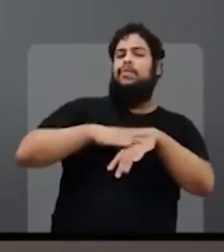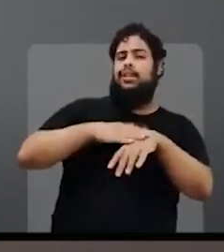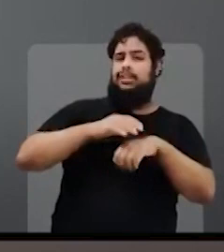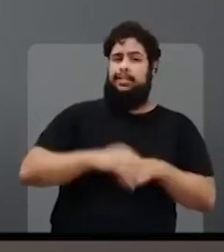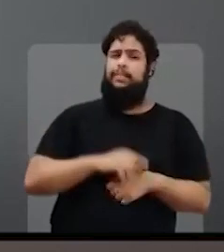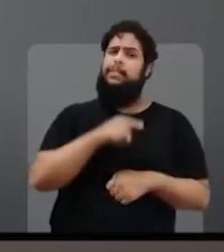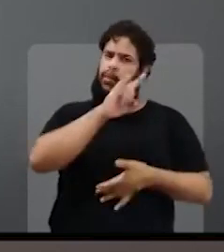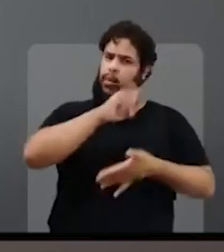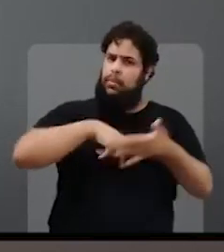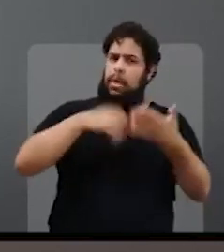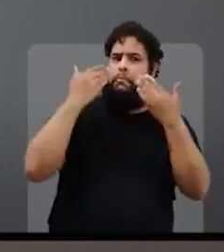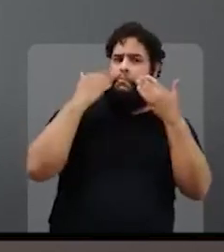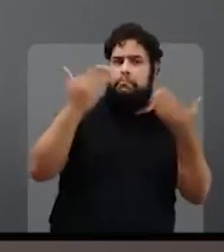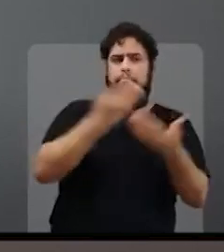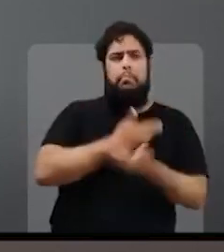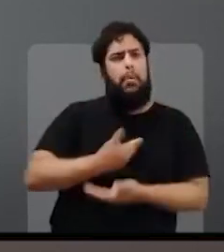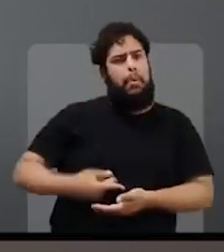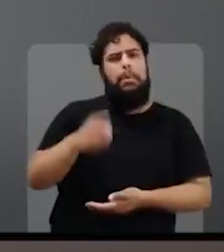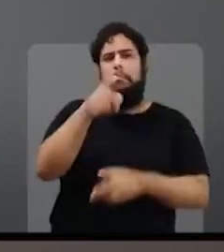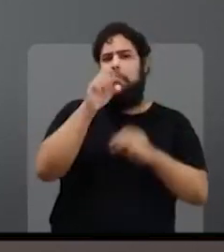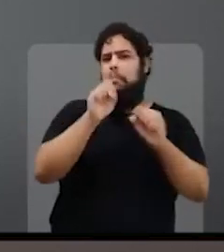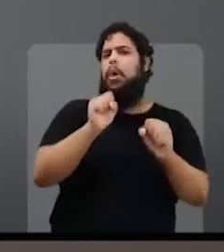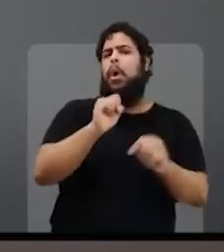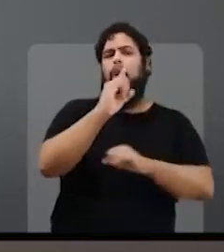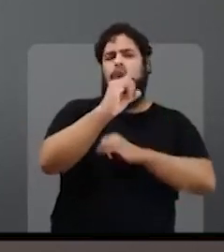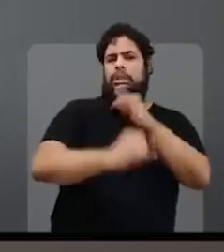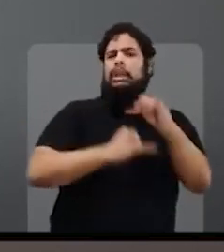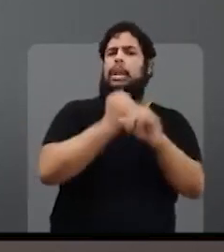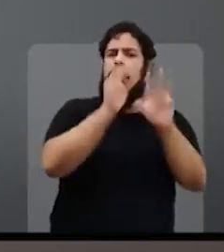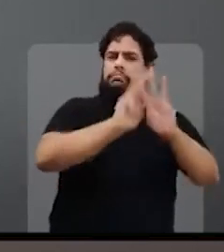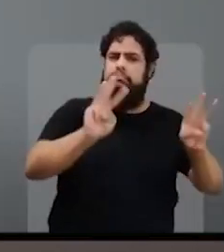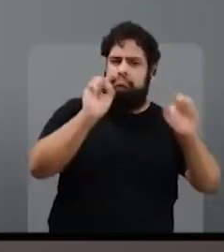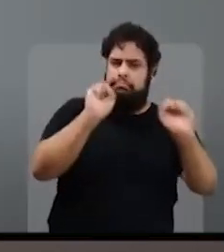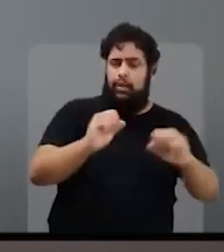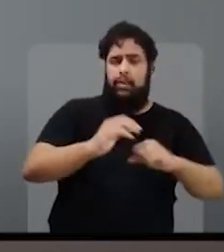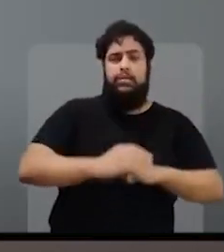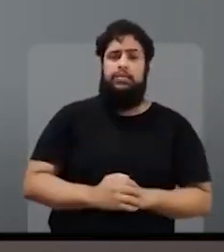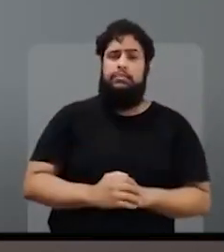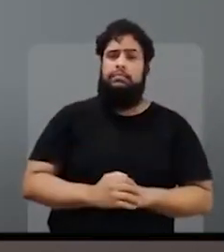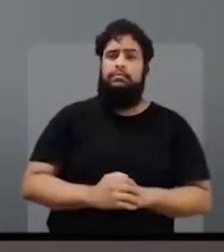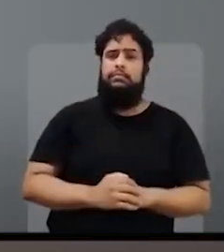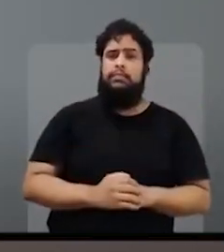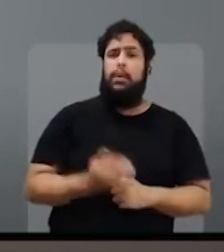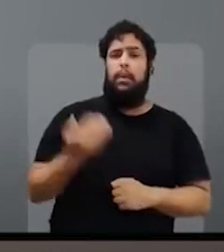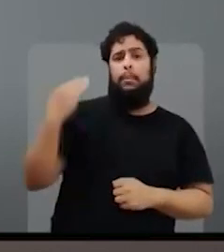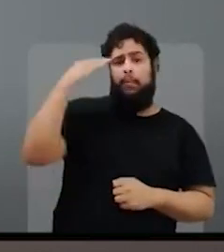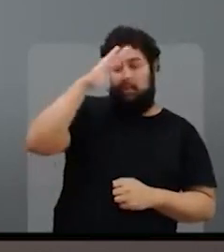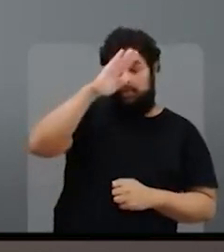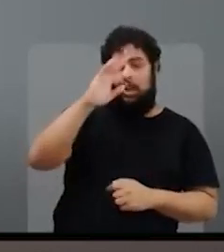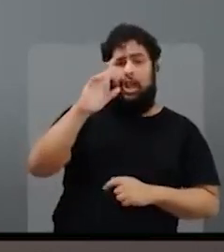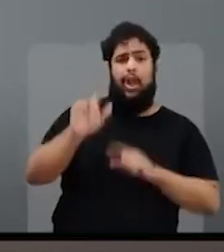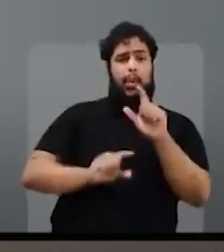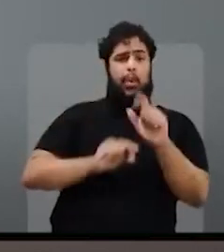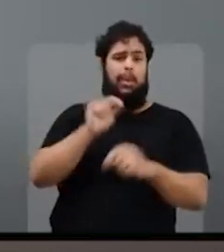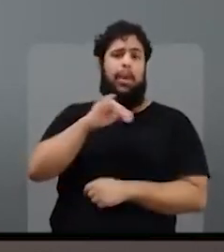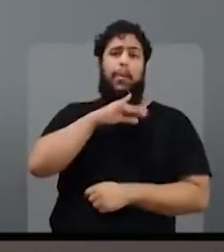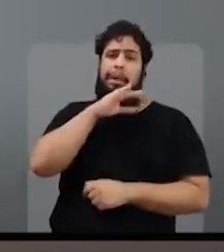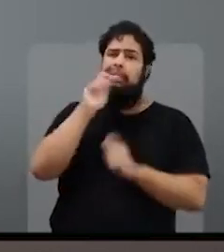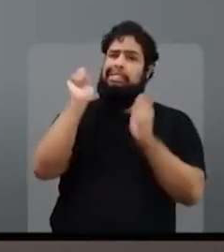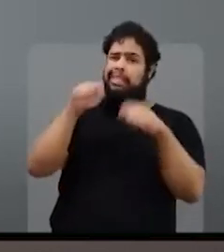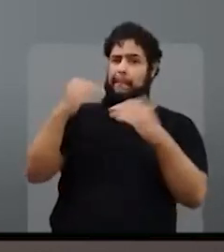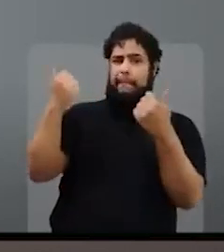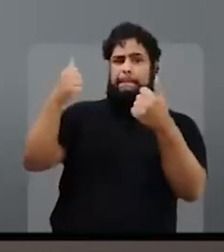Esse documento é público. Você também pode acessar na internet. Veja que com Bolsonaro, o que já está ruim pode